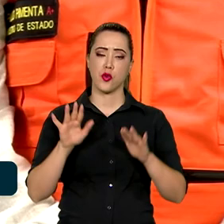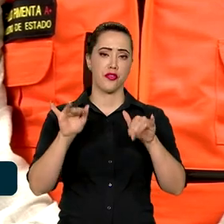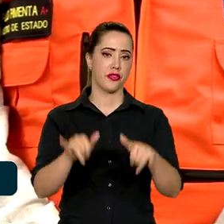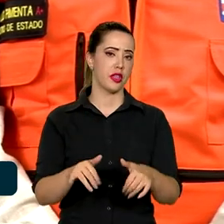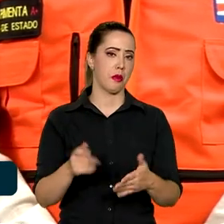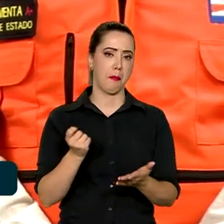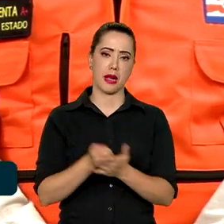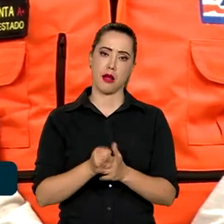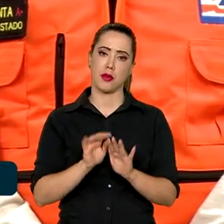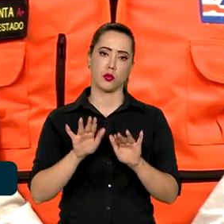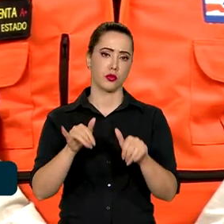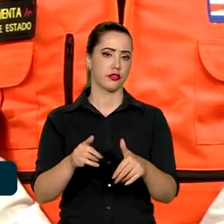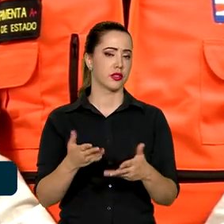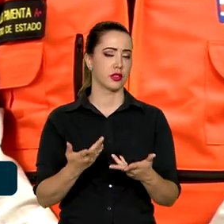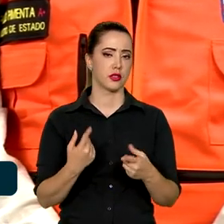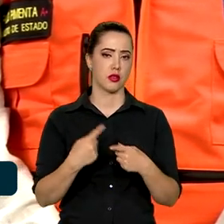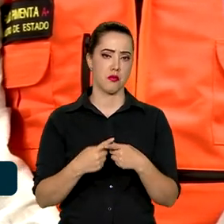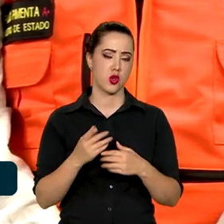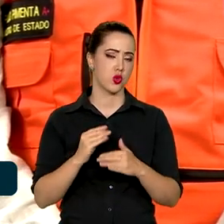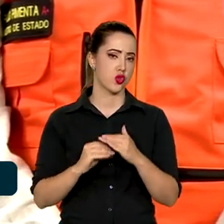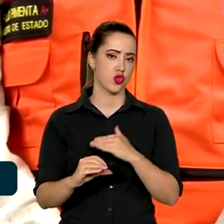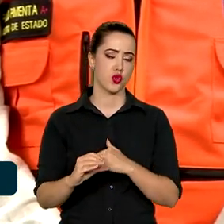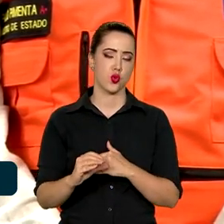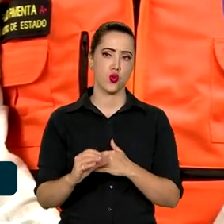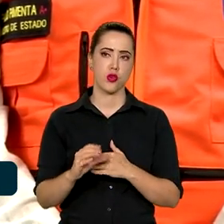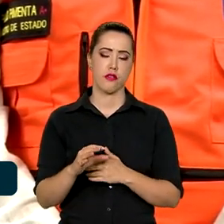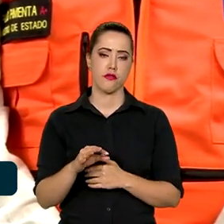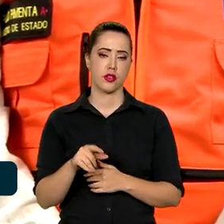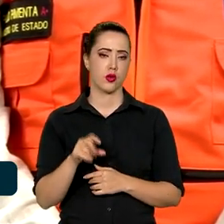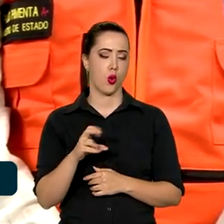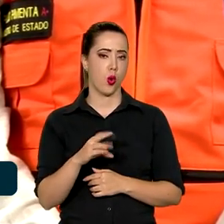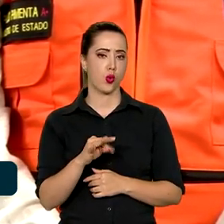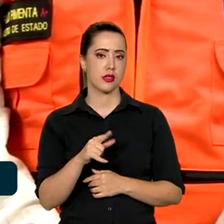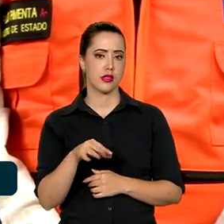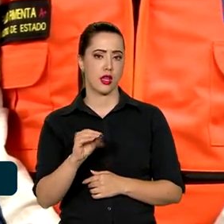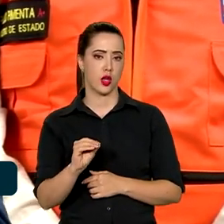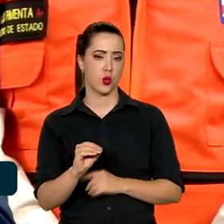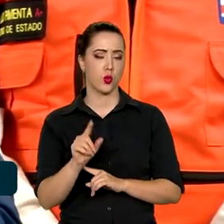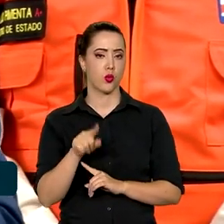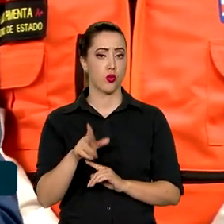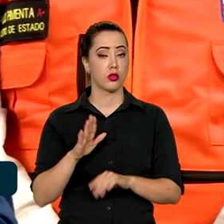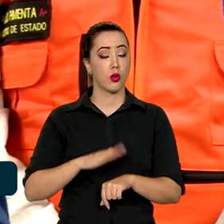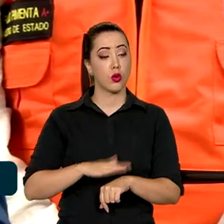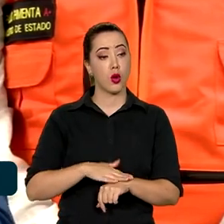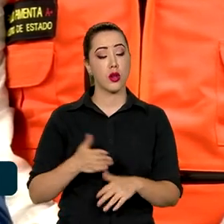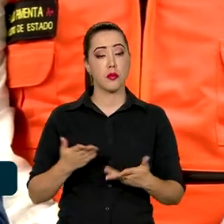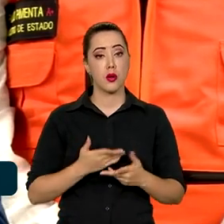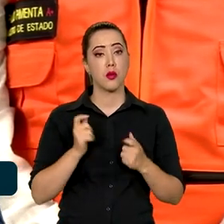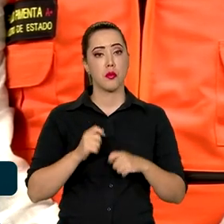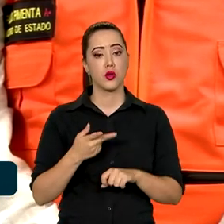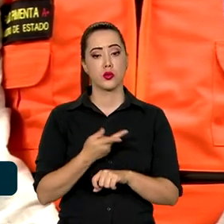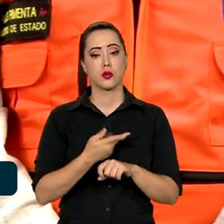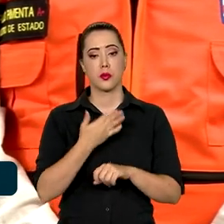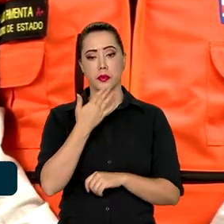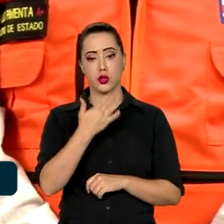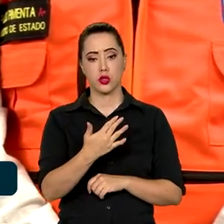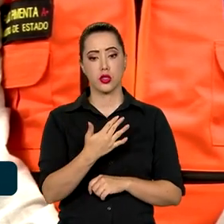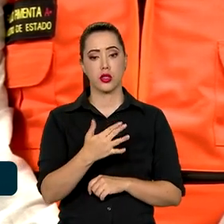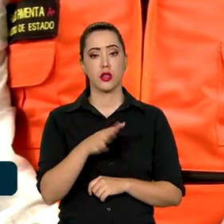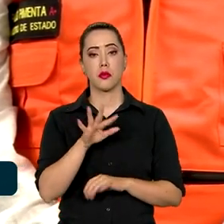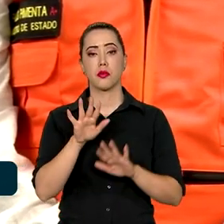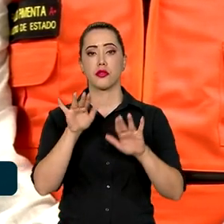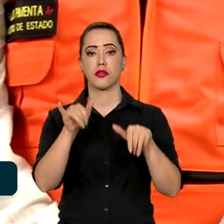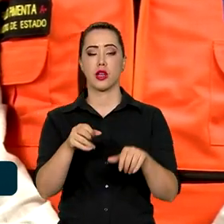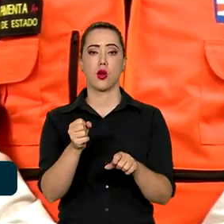custeio, seja ela de investimento. Então, do ponto de vista imediato, ele já pode jogar com o final do